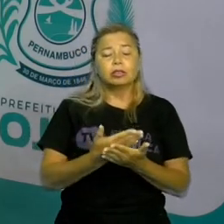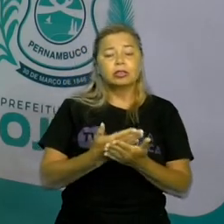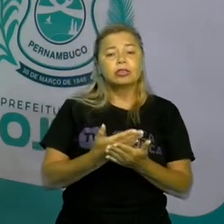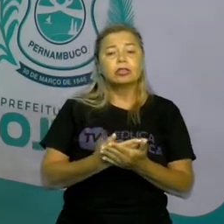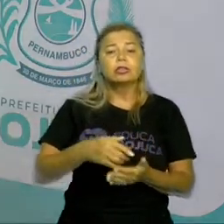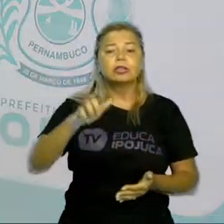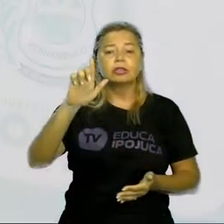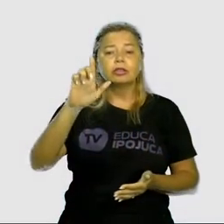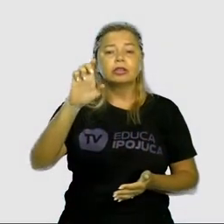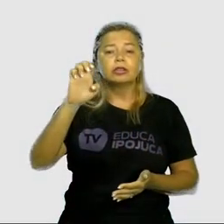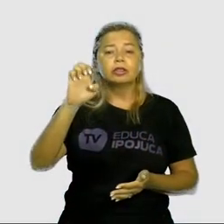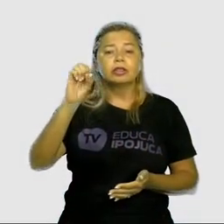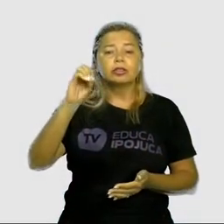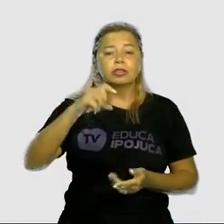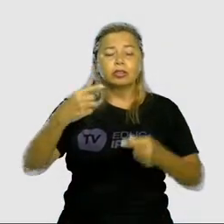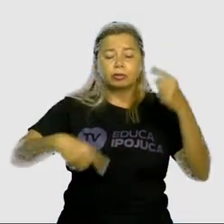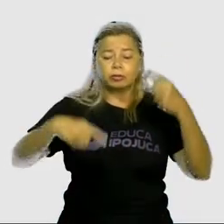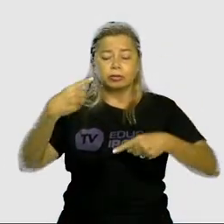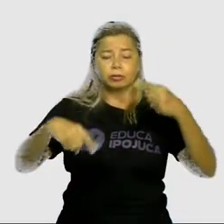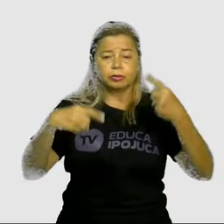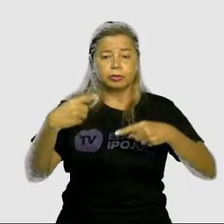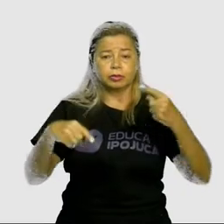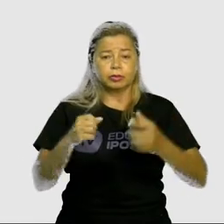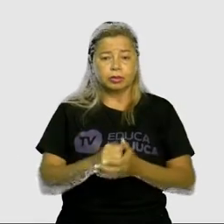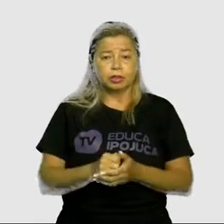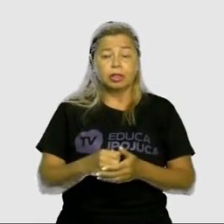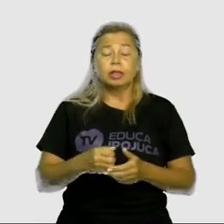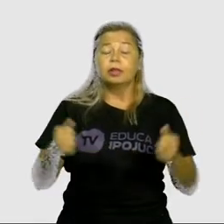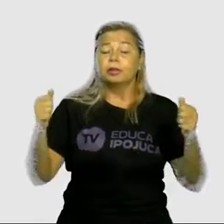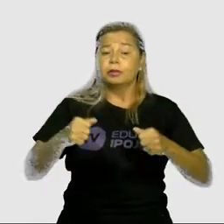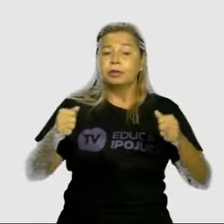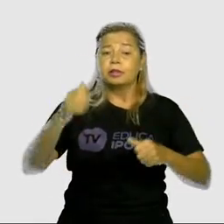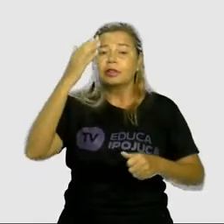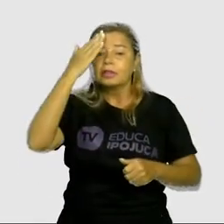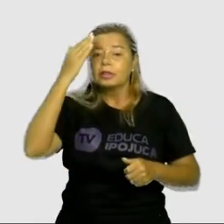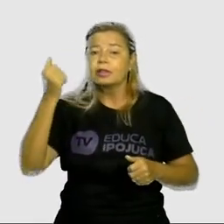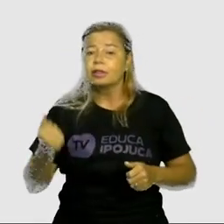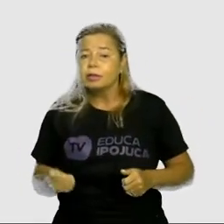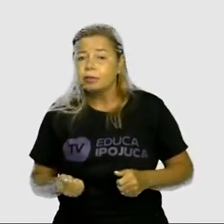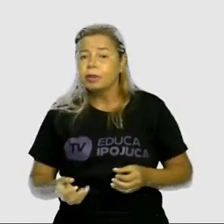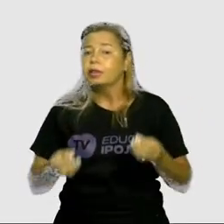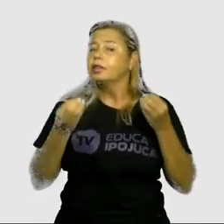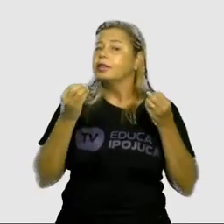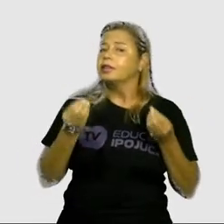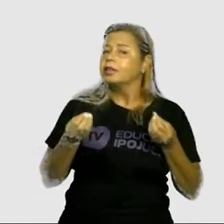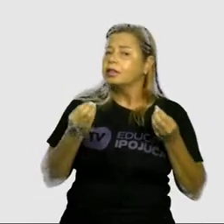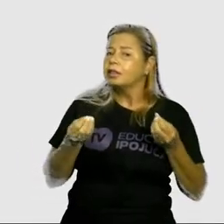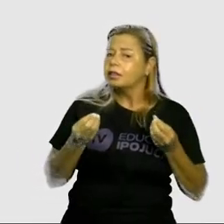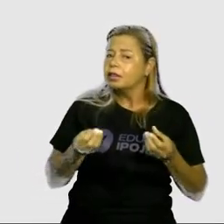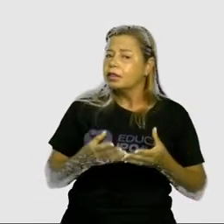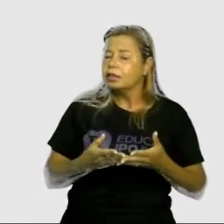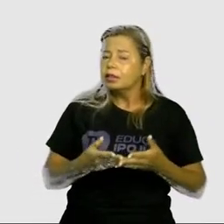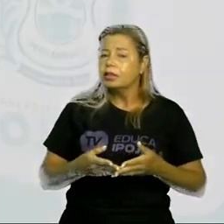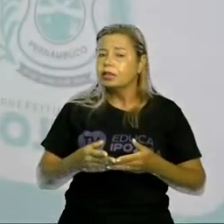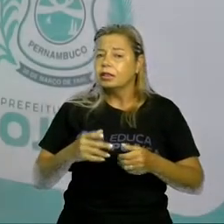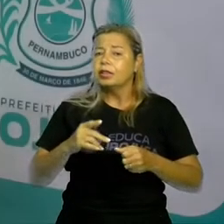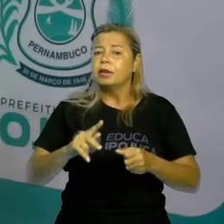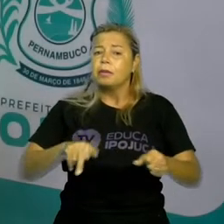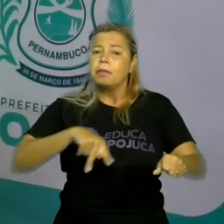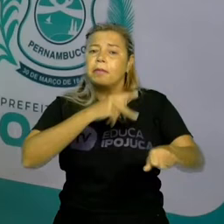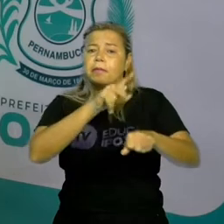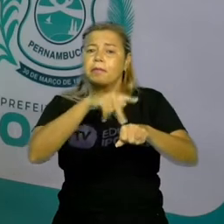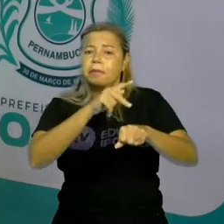definir bem quem são Estado, Nação, Território e País.